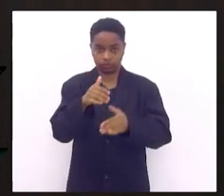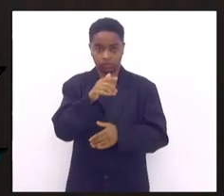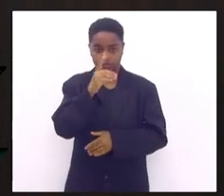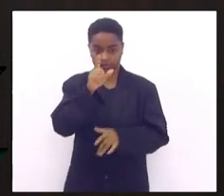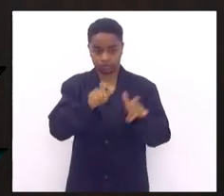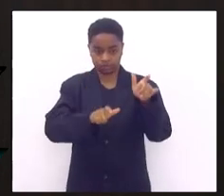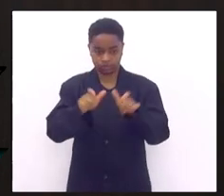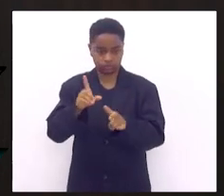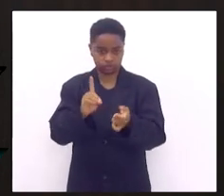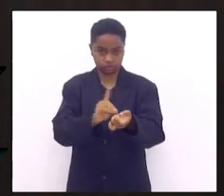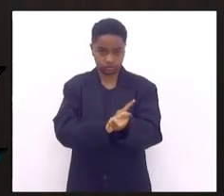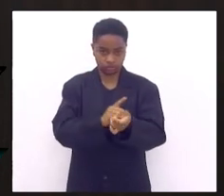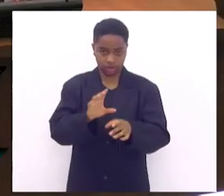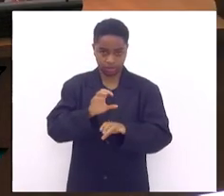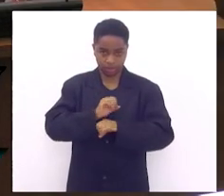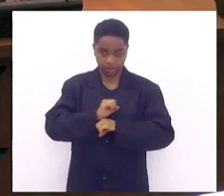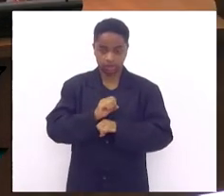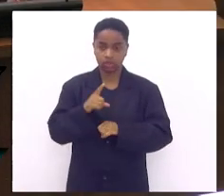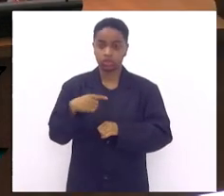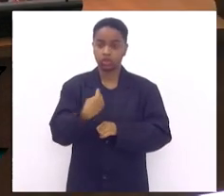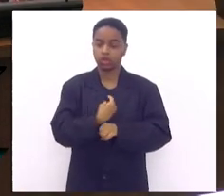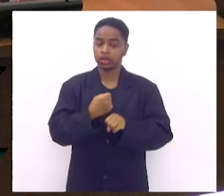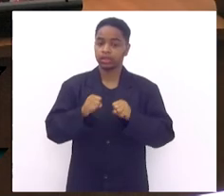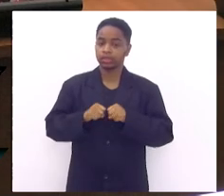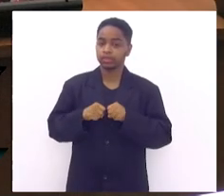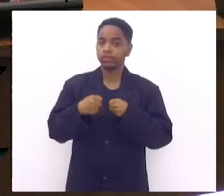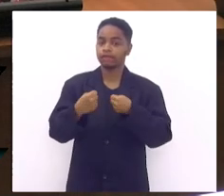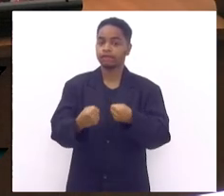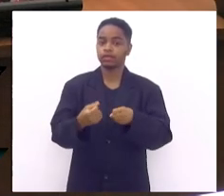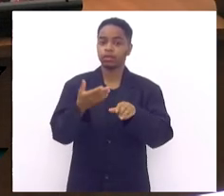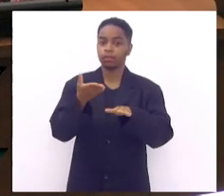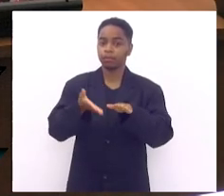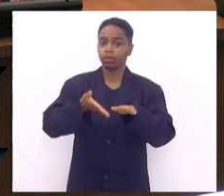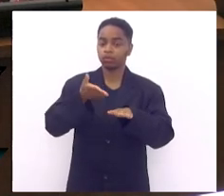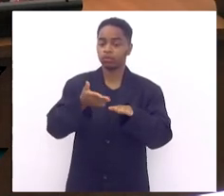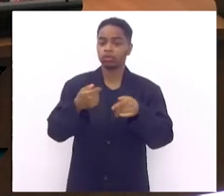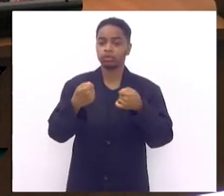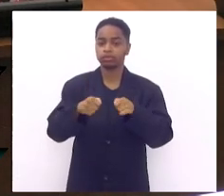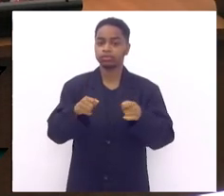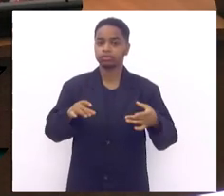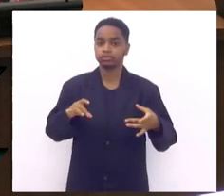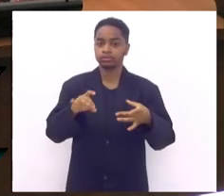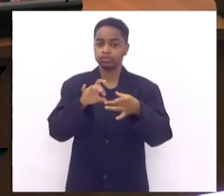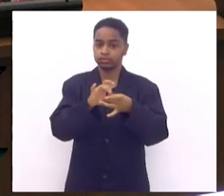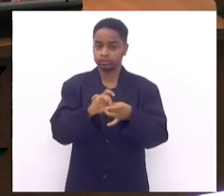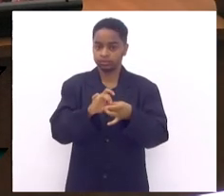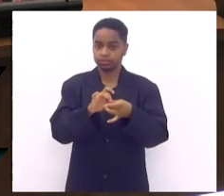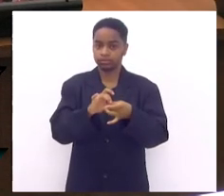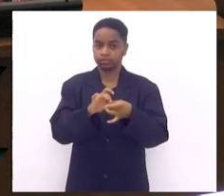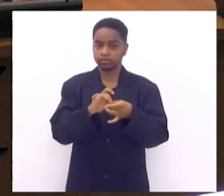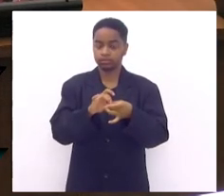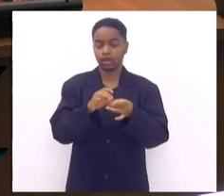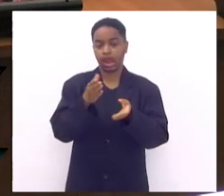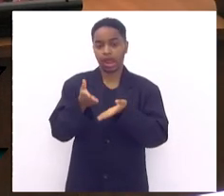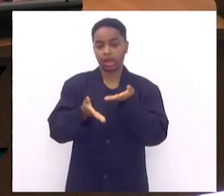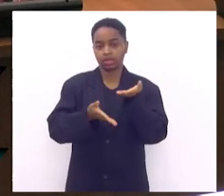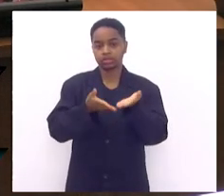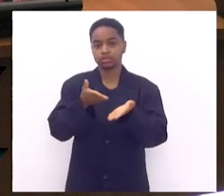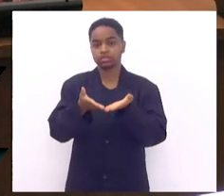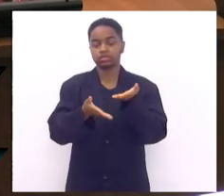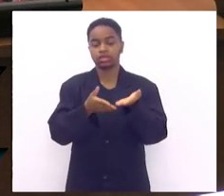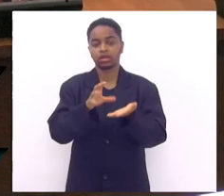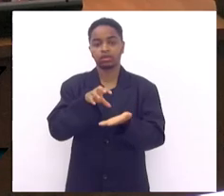defendemos que a podologia deve fazer parte da assistência da